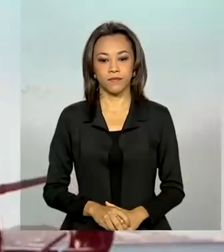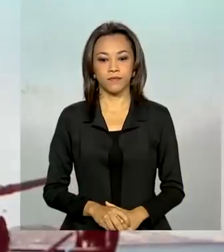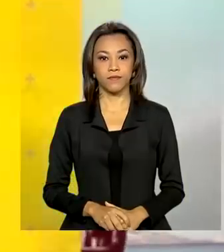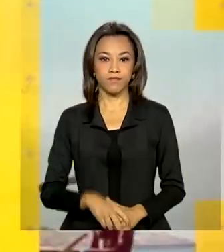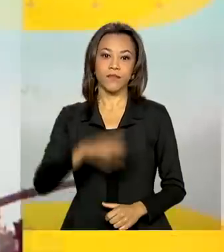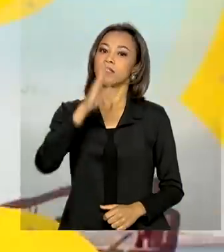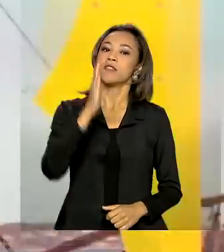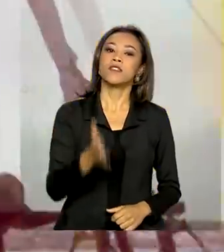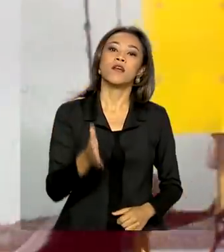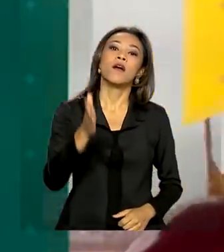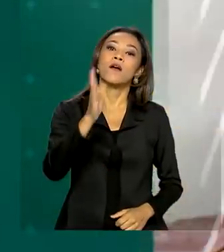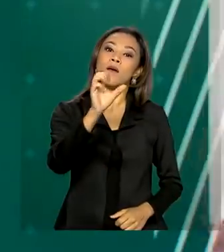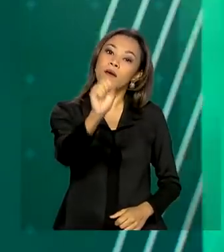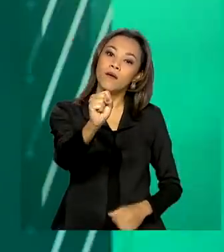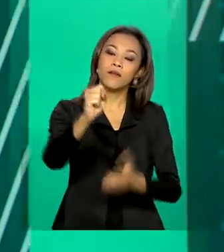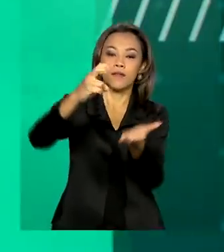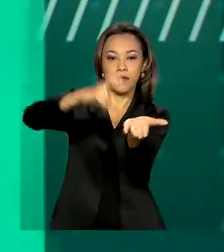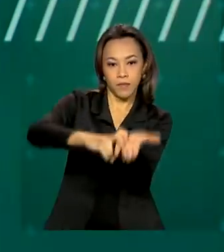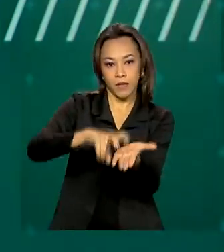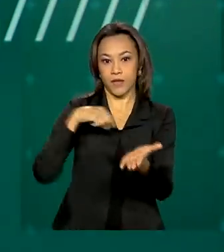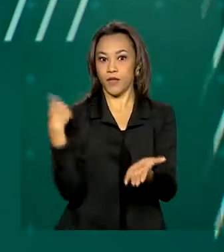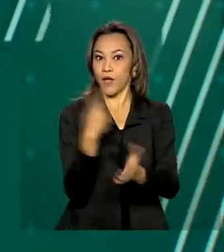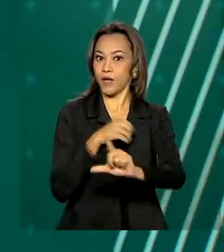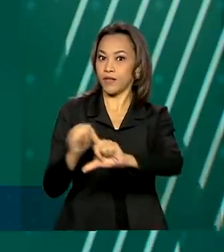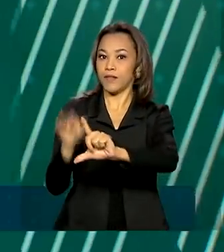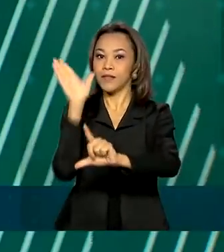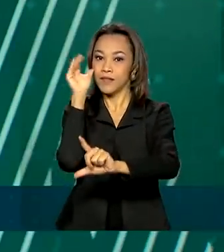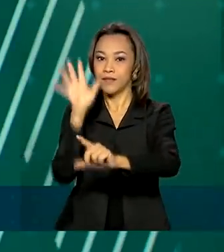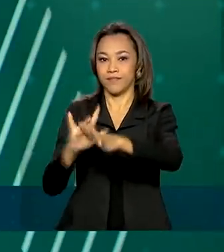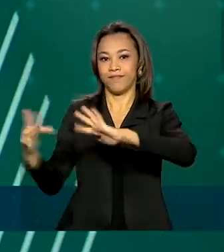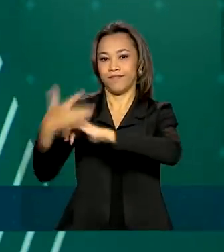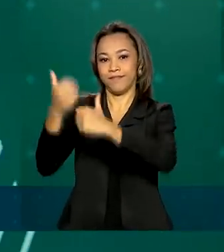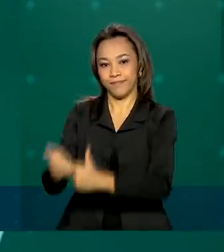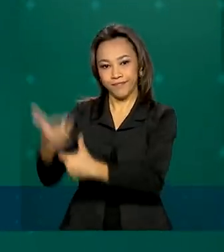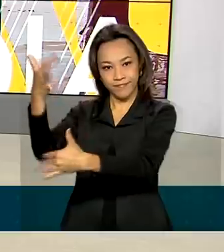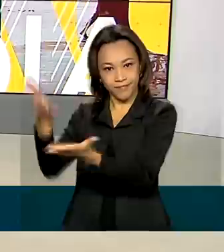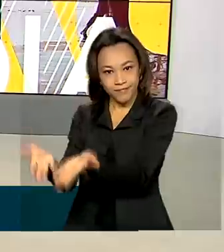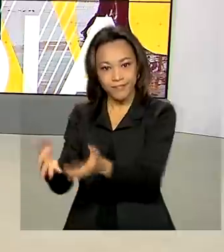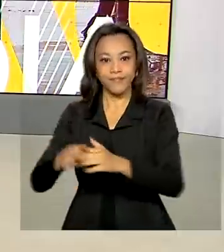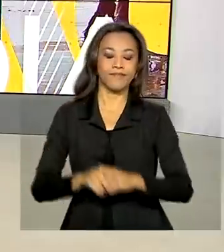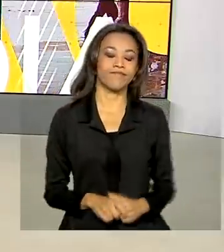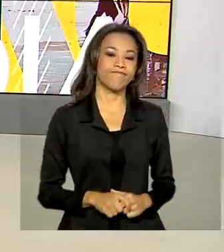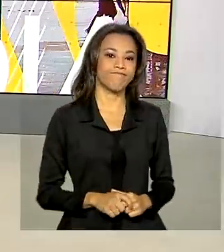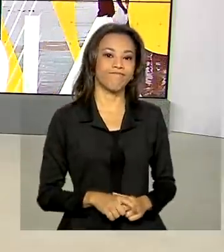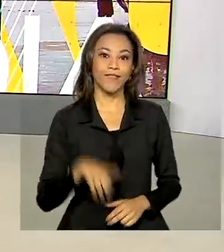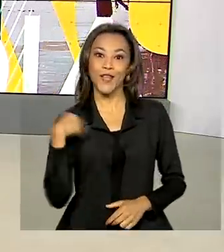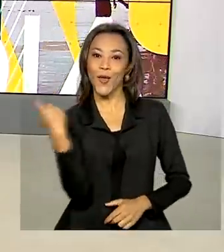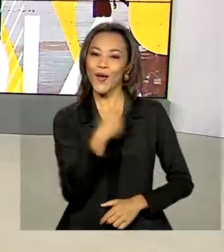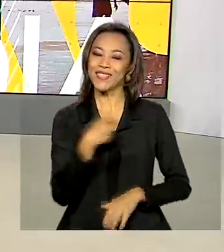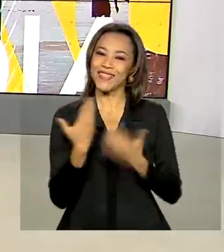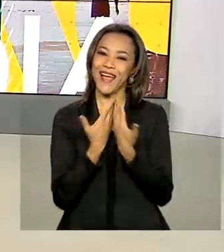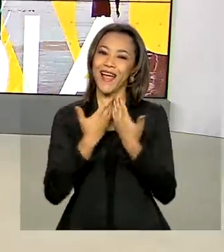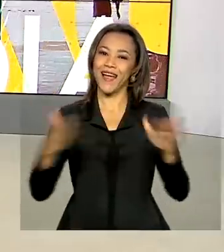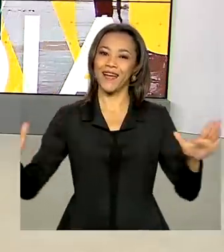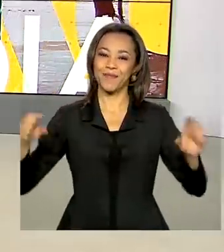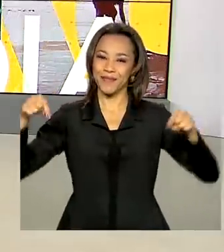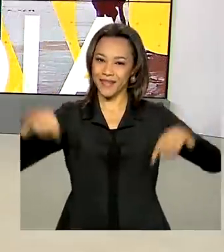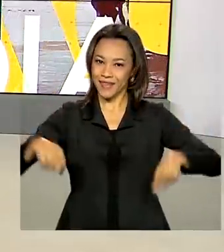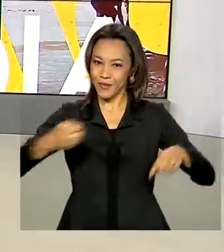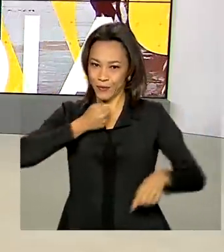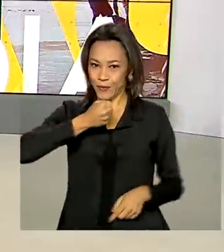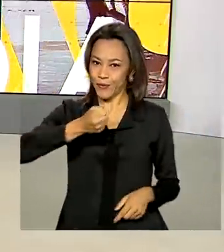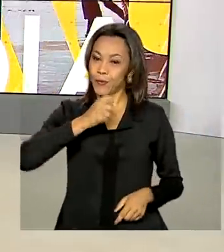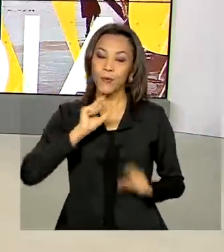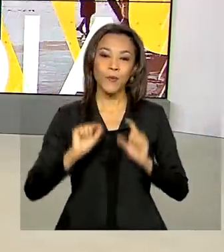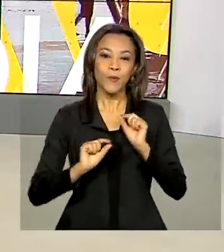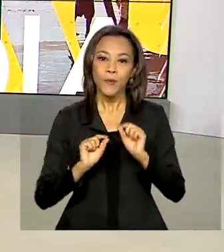São 8 horas da manhã. Estamos ao vivo também pelas redes sociais. A gente abre essa edição do Brasil em Dia com a